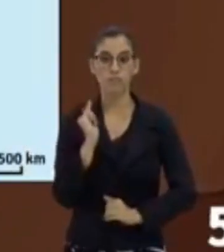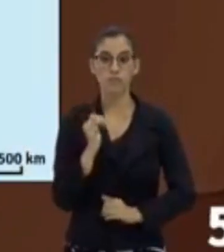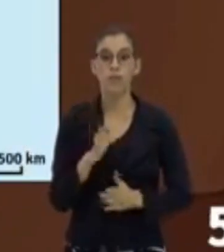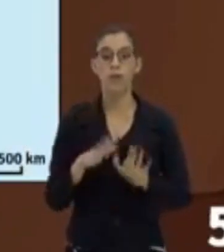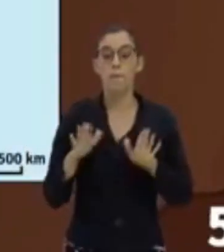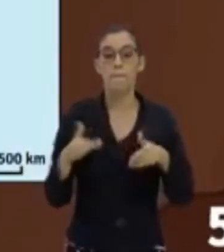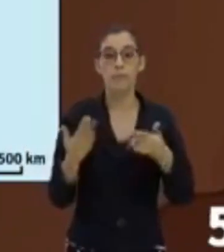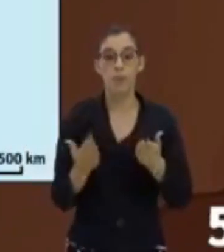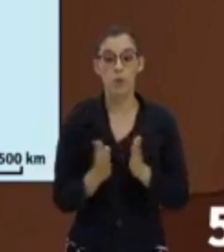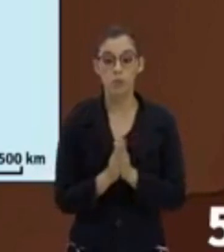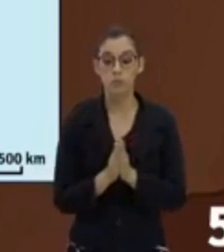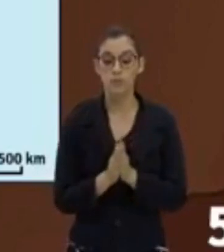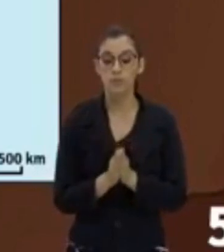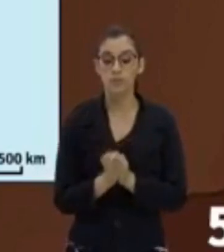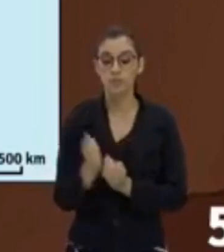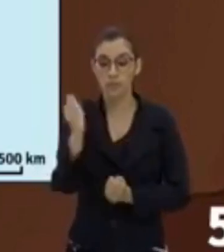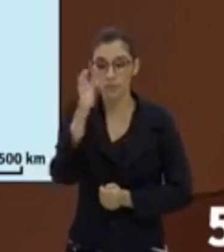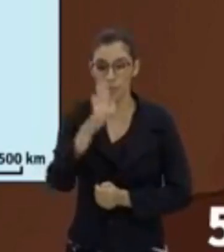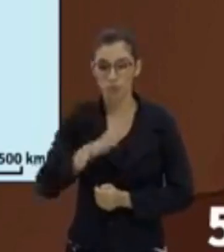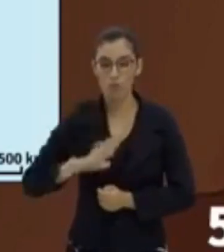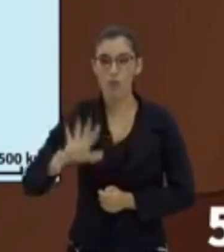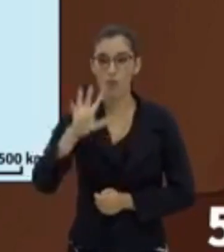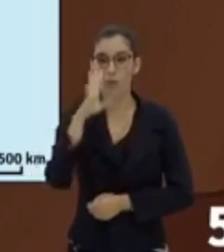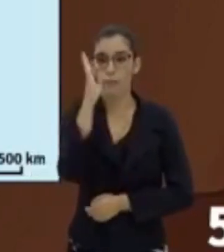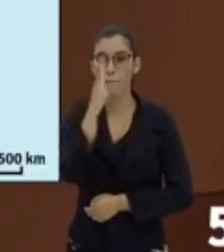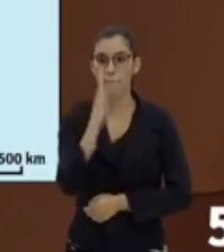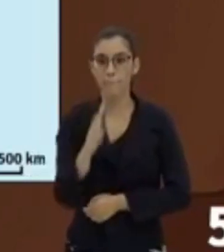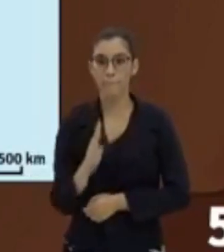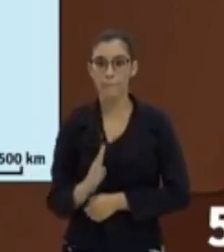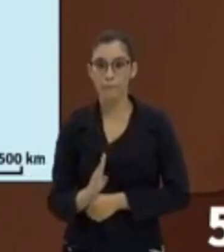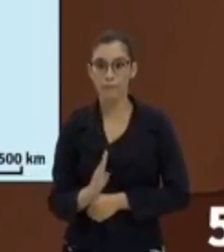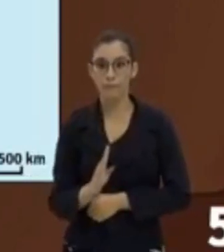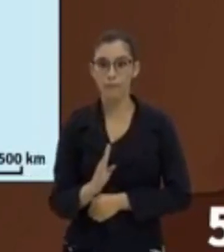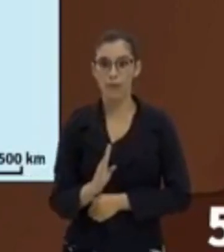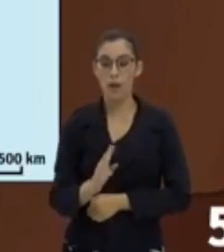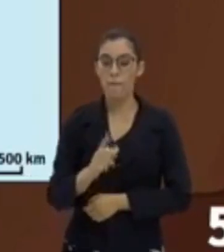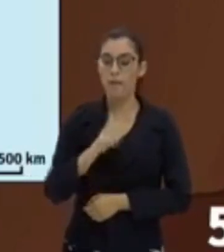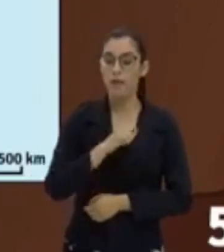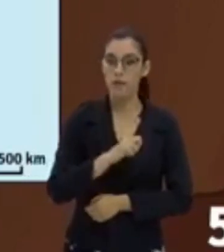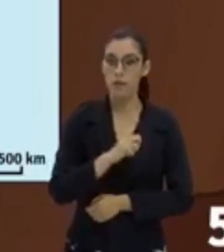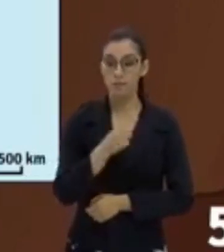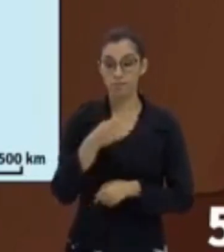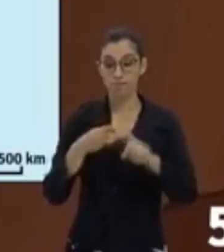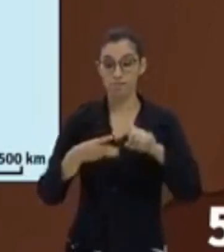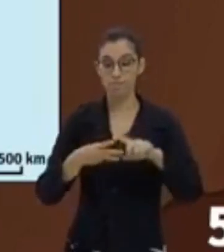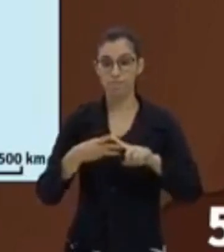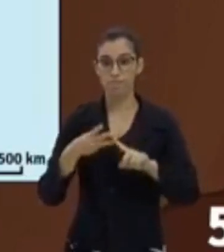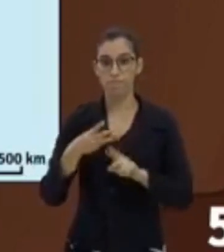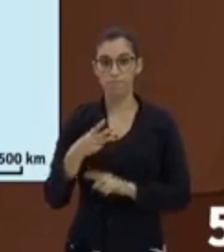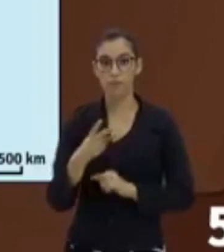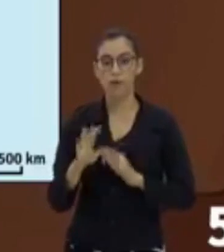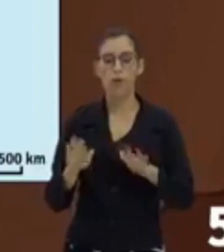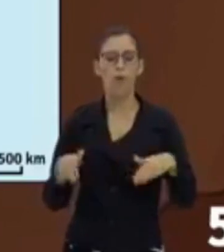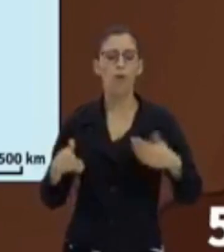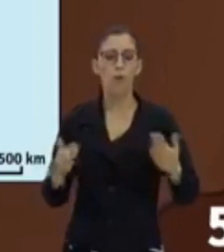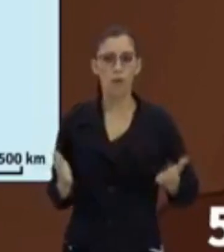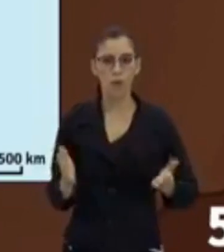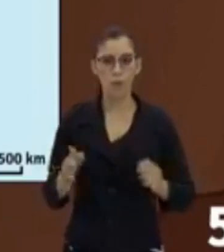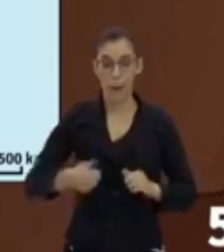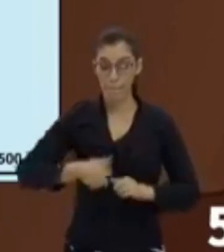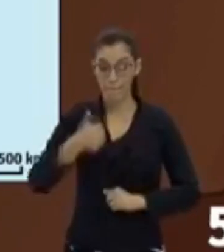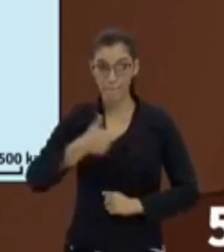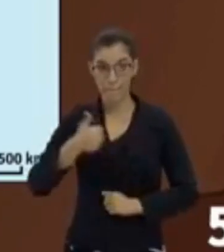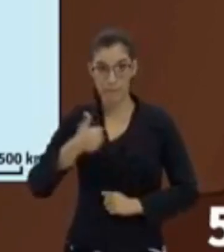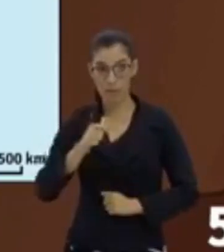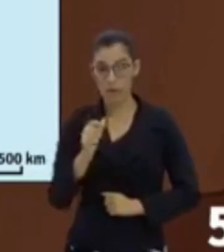Bom, o mapa é composto basicamente por três partes, tá bom? A primeira parte é chamada de